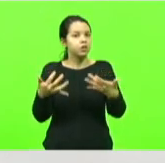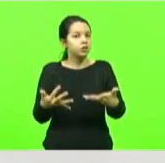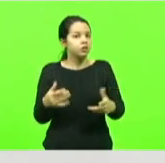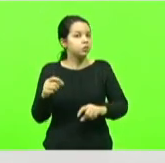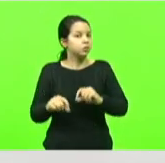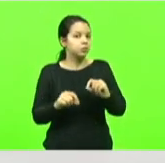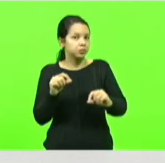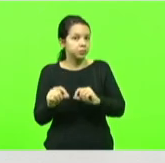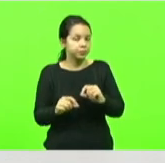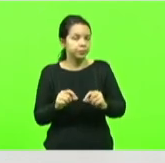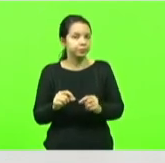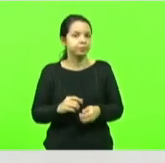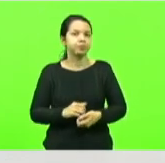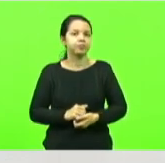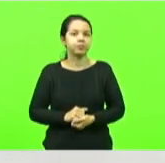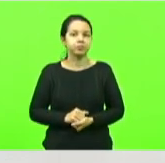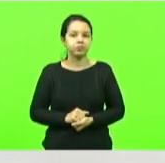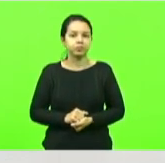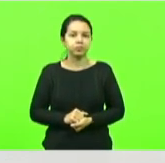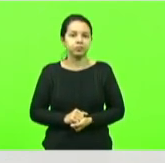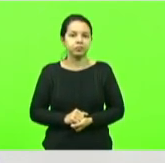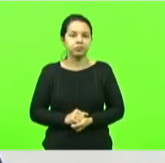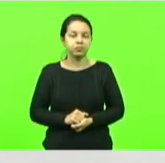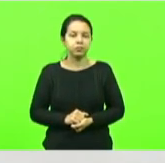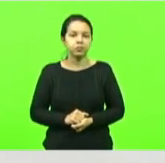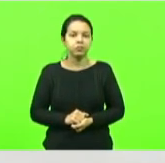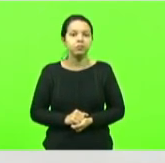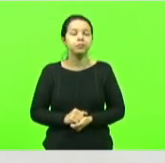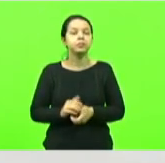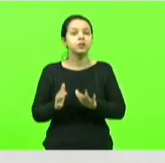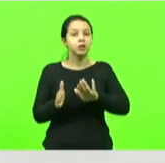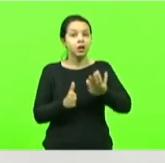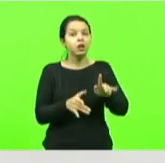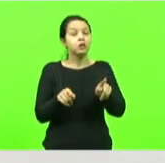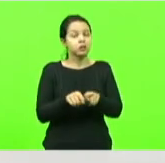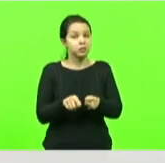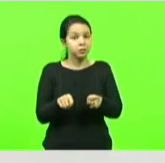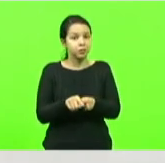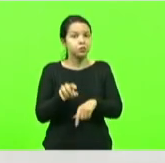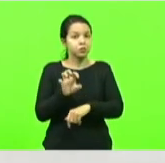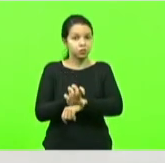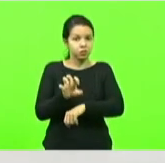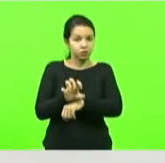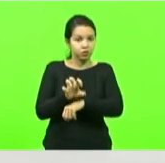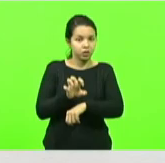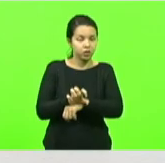dessa explanação por outro lado também o estado está providenciando